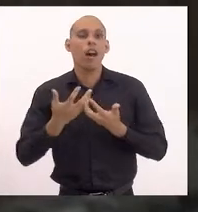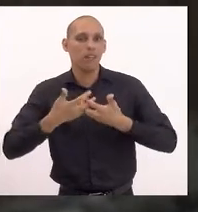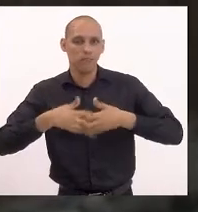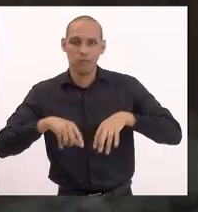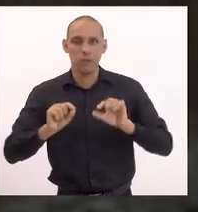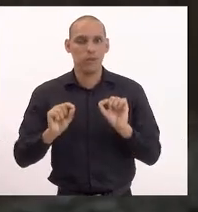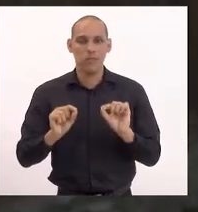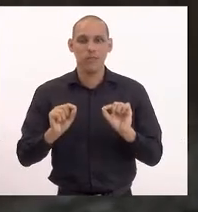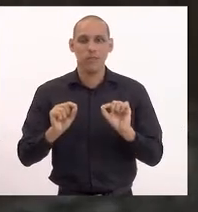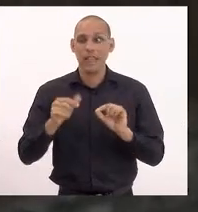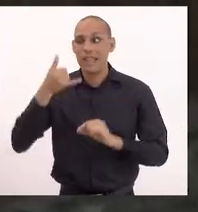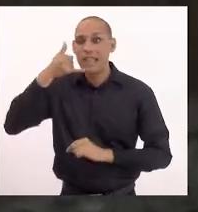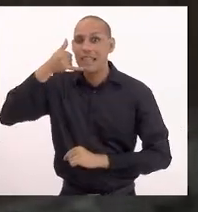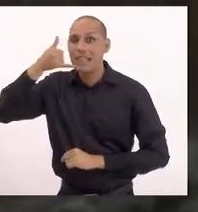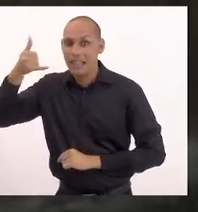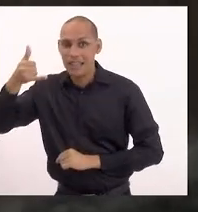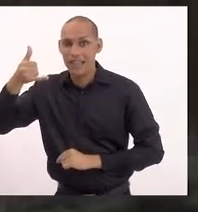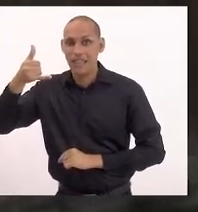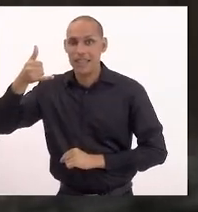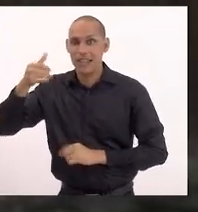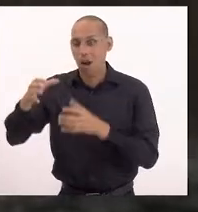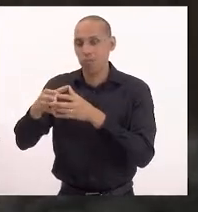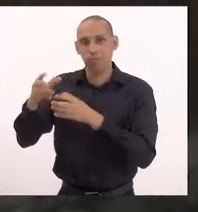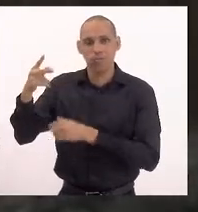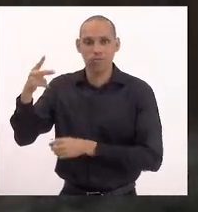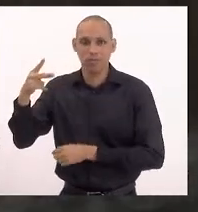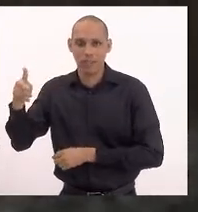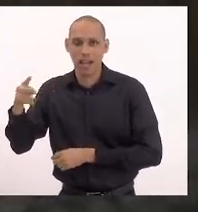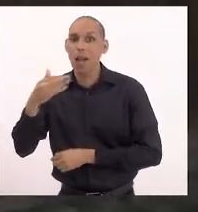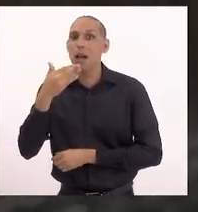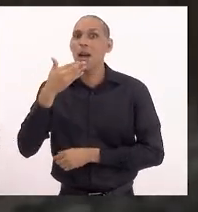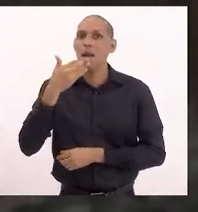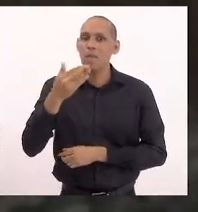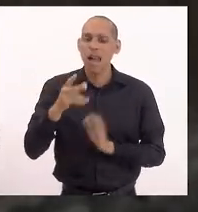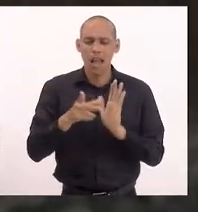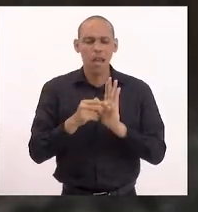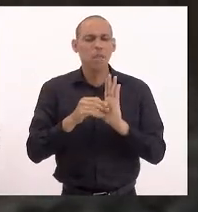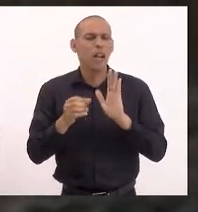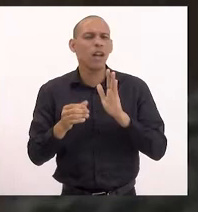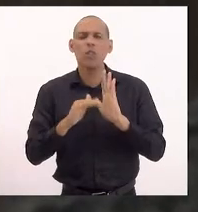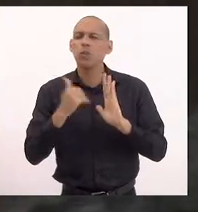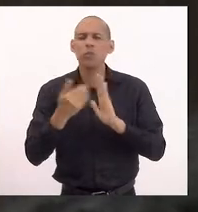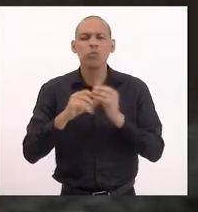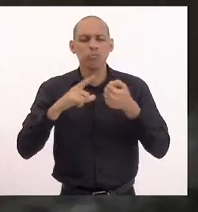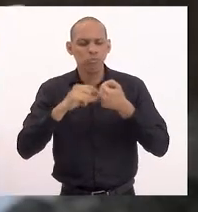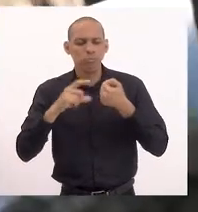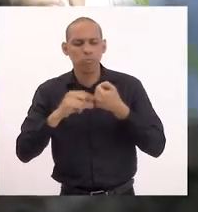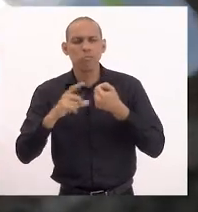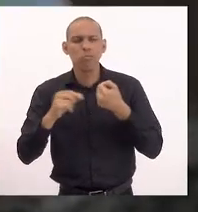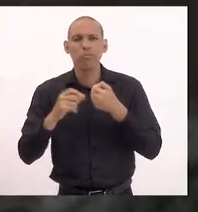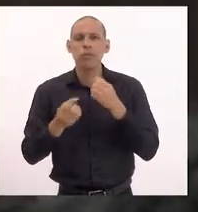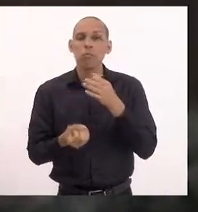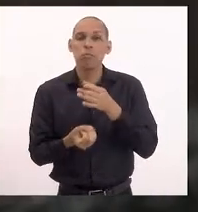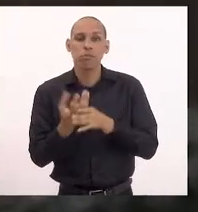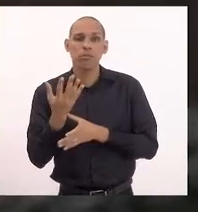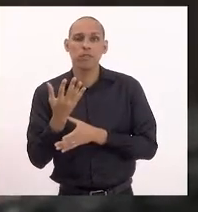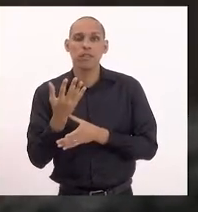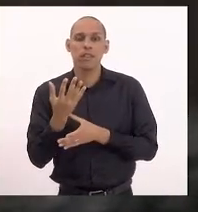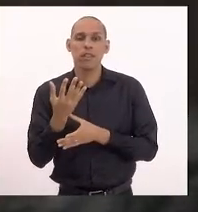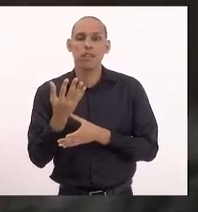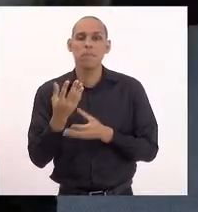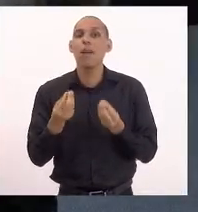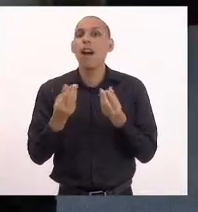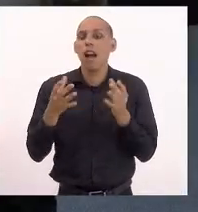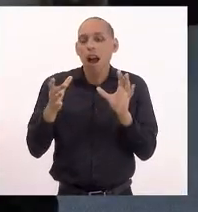tem que ligar para o gabinete dela, pedir para produzir todas as emendas, artigo por artigo, como ela fez, para poder dar para fundir.